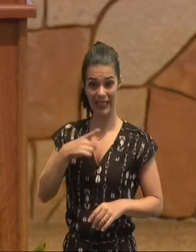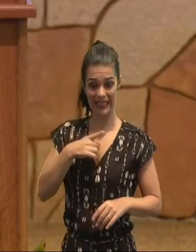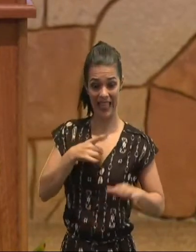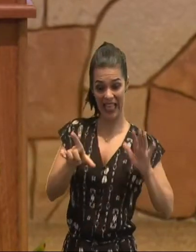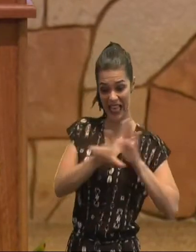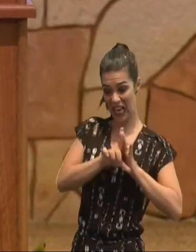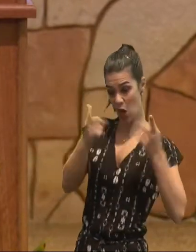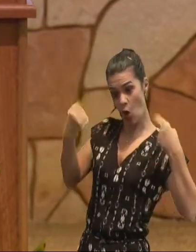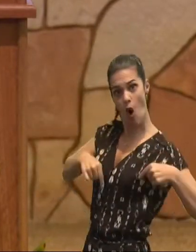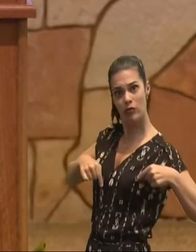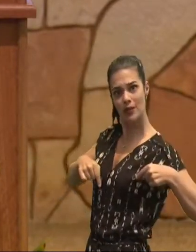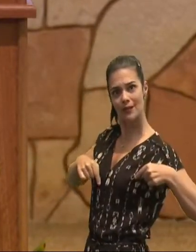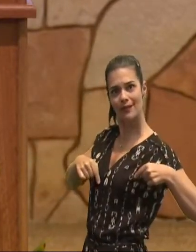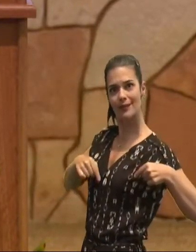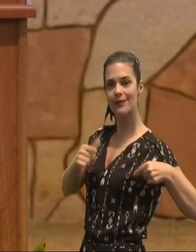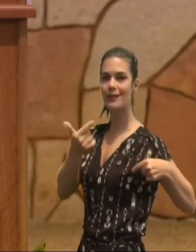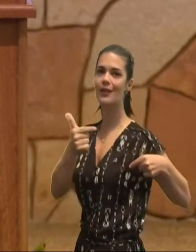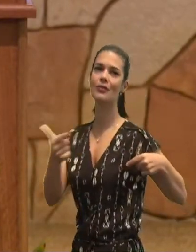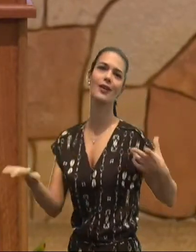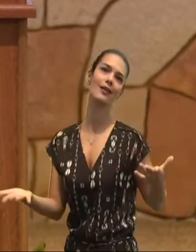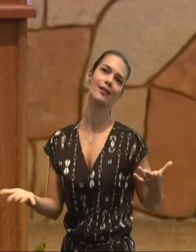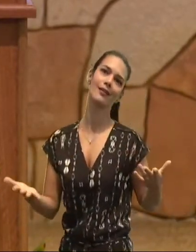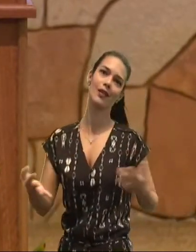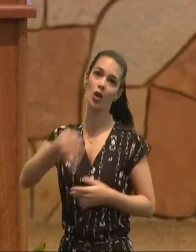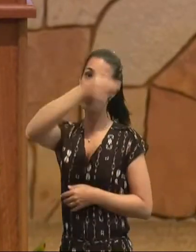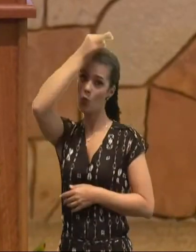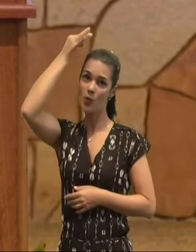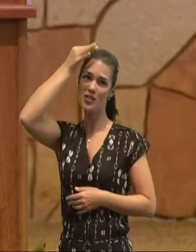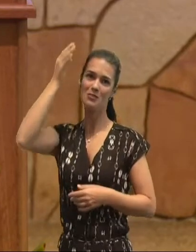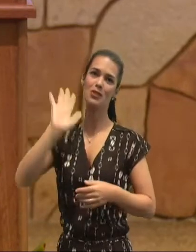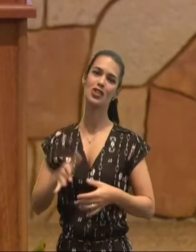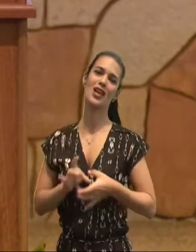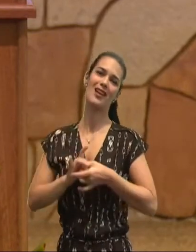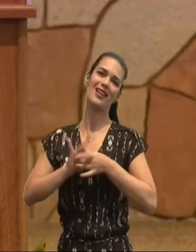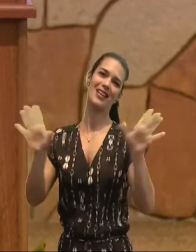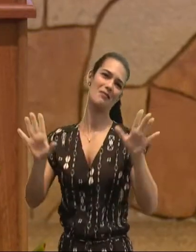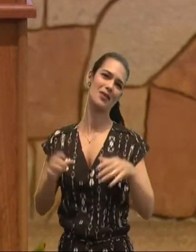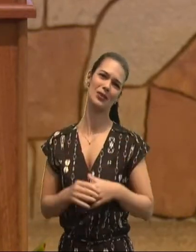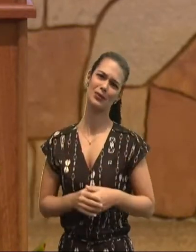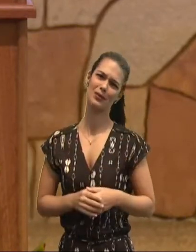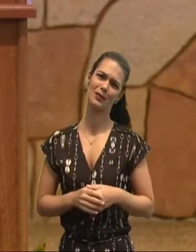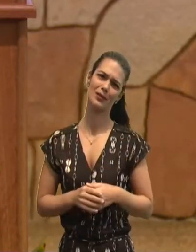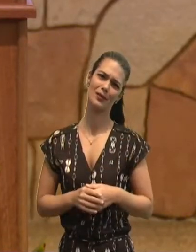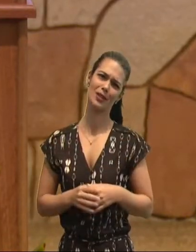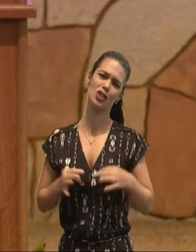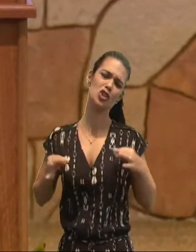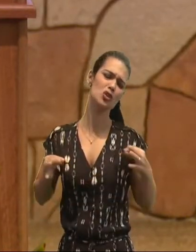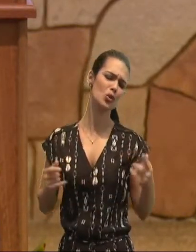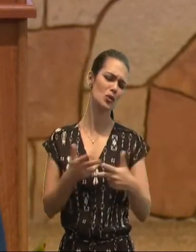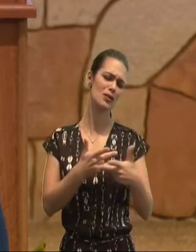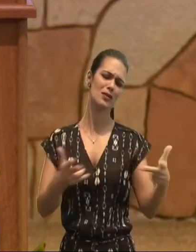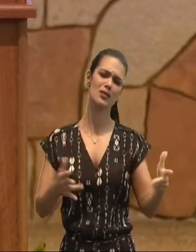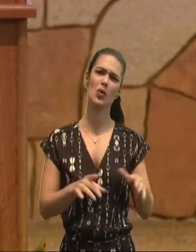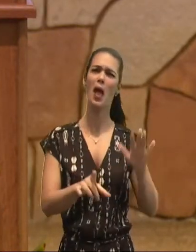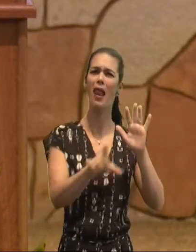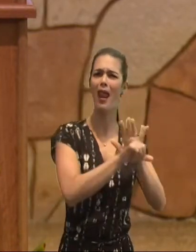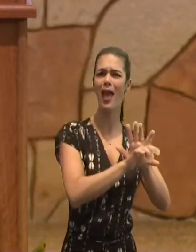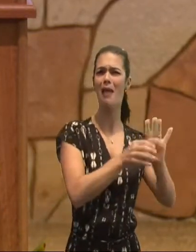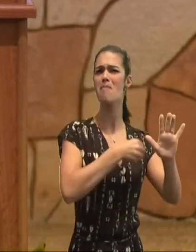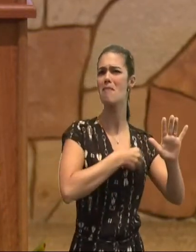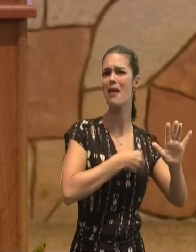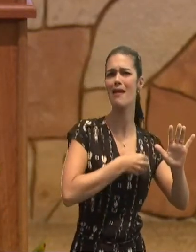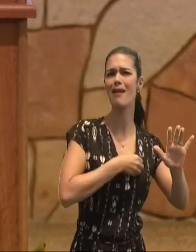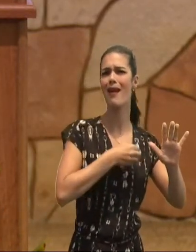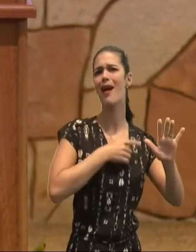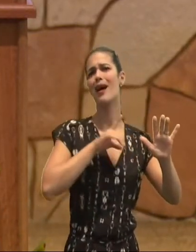contra essas coisas, não há lei, o Espírito, nos libertou, de tudo, e os que são, de Cristo